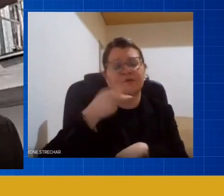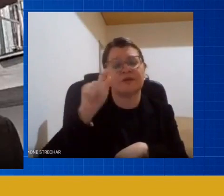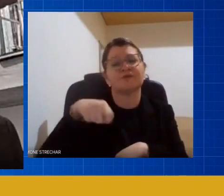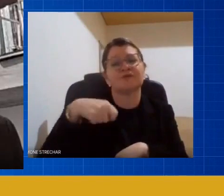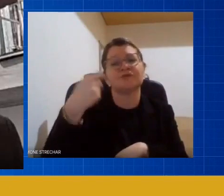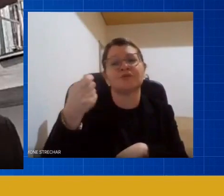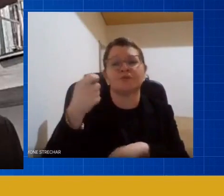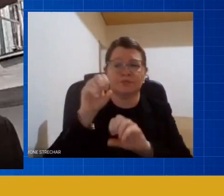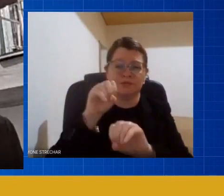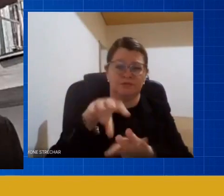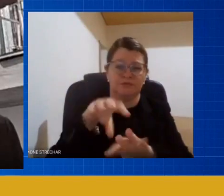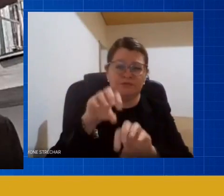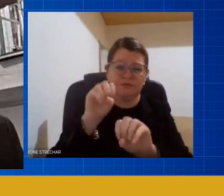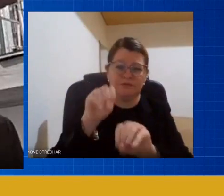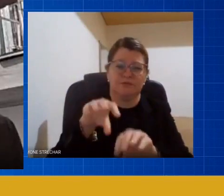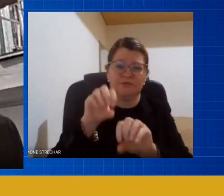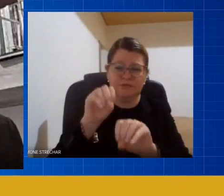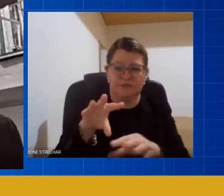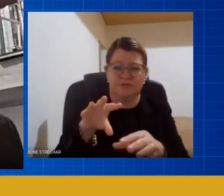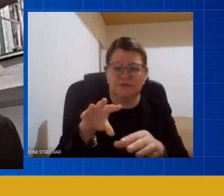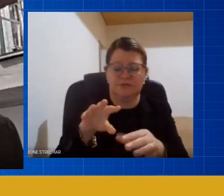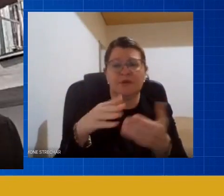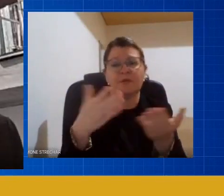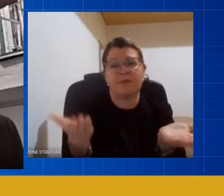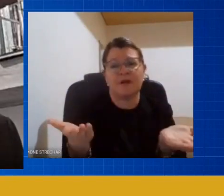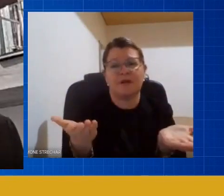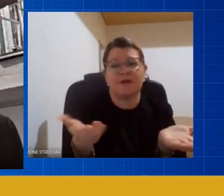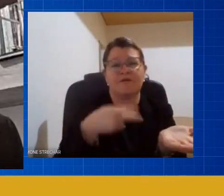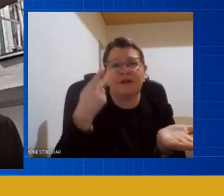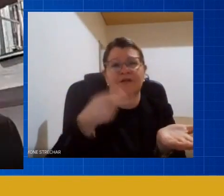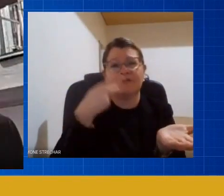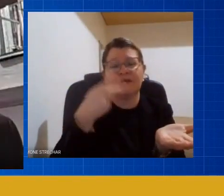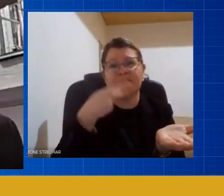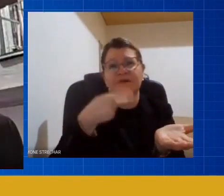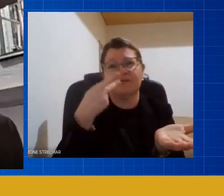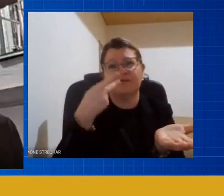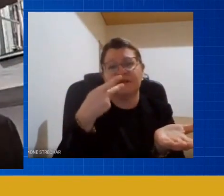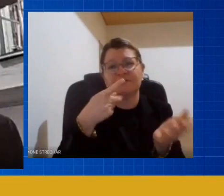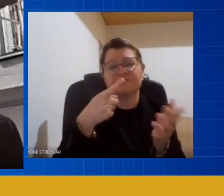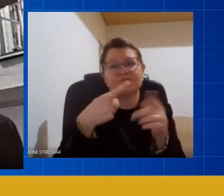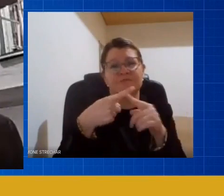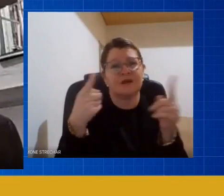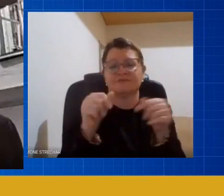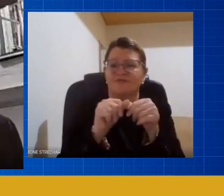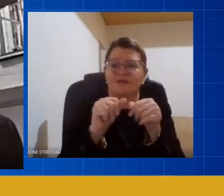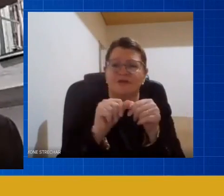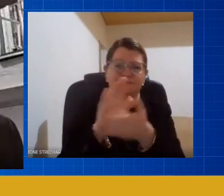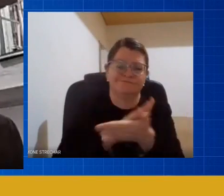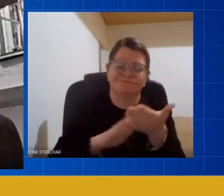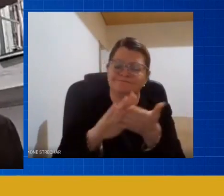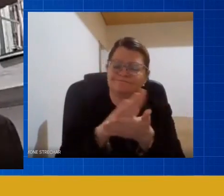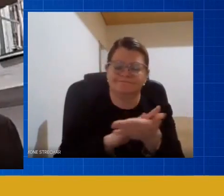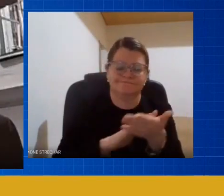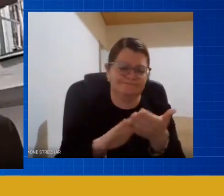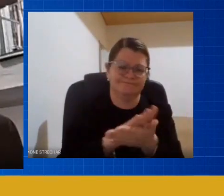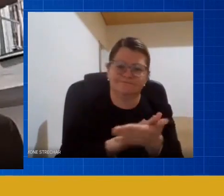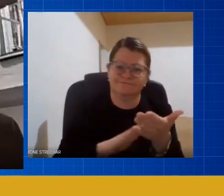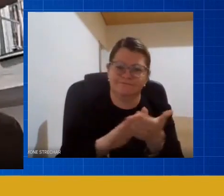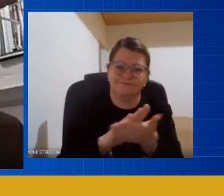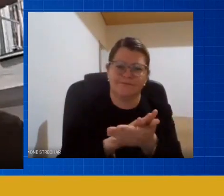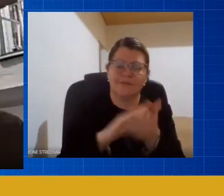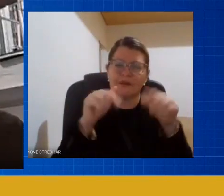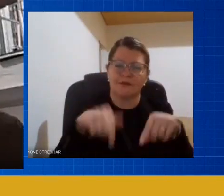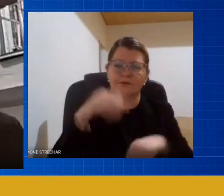foi algo mais da boca para fora né e realmente quem faz a educação no Brasil